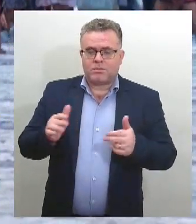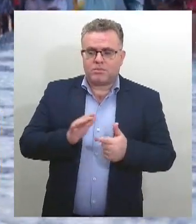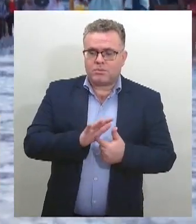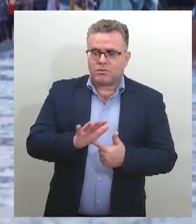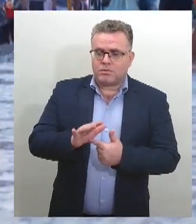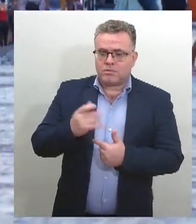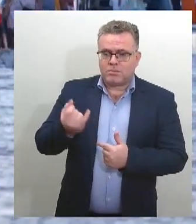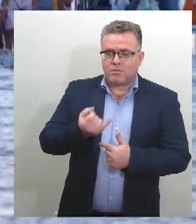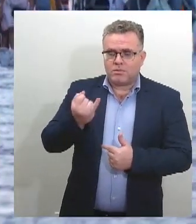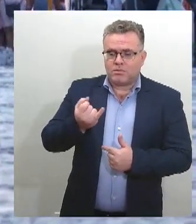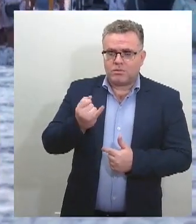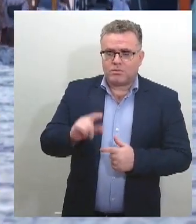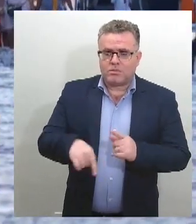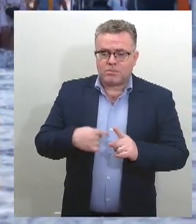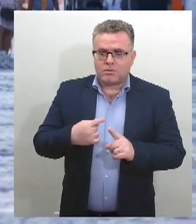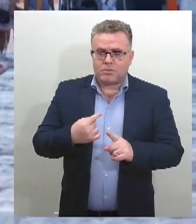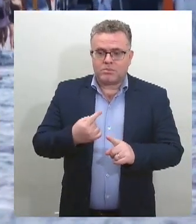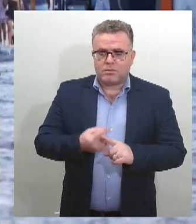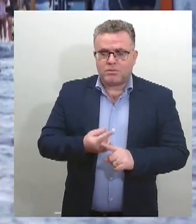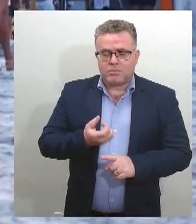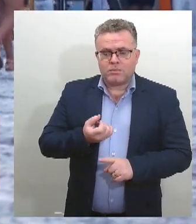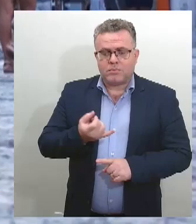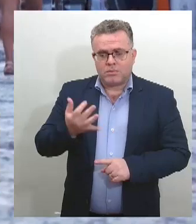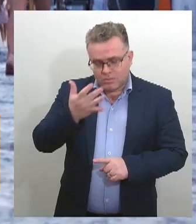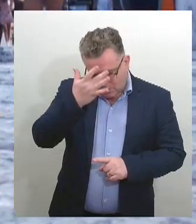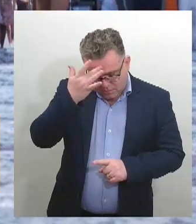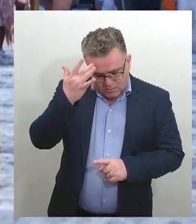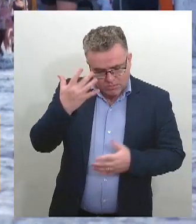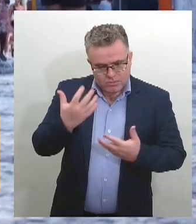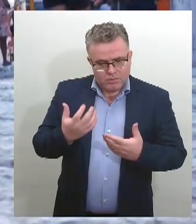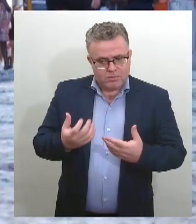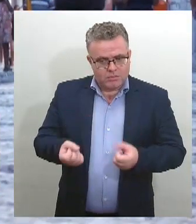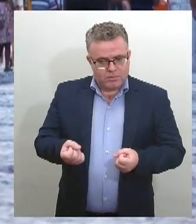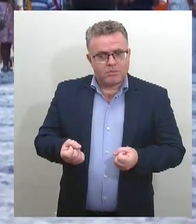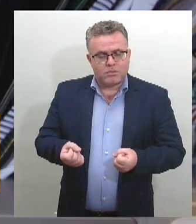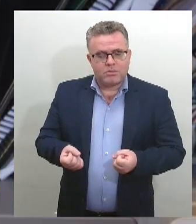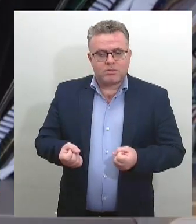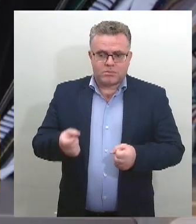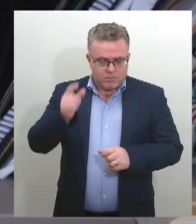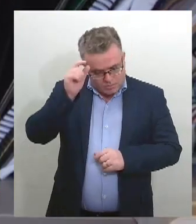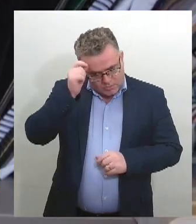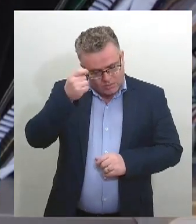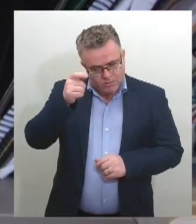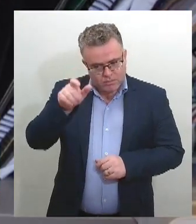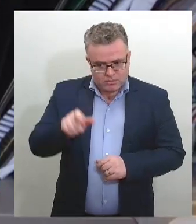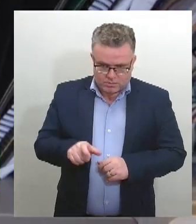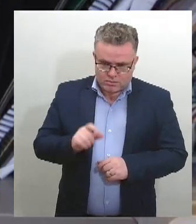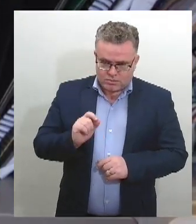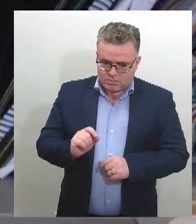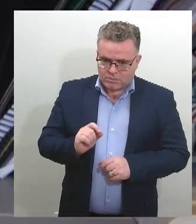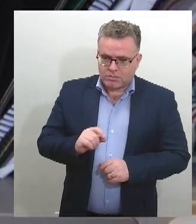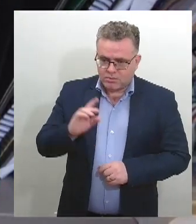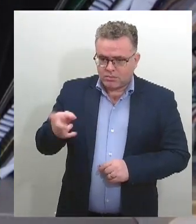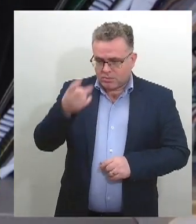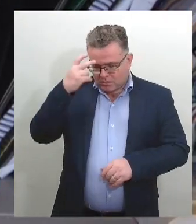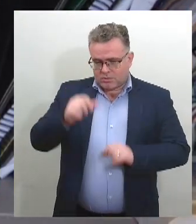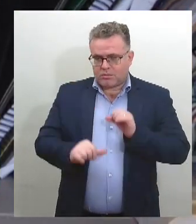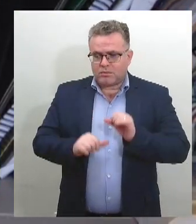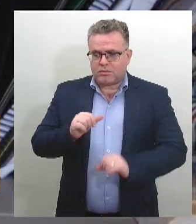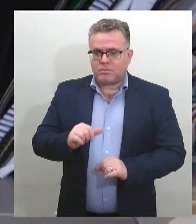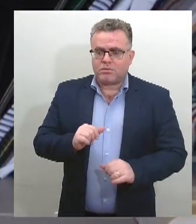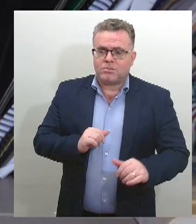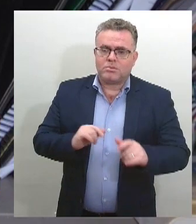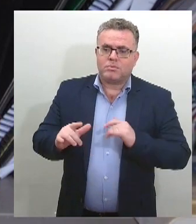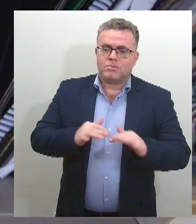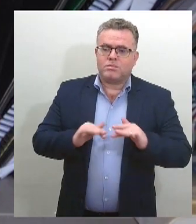no número de brasileiros que se autodeclaram pretos sinaliza uma transformação cultural. É um trabalho que os movimentos negros vêm